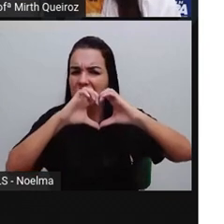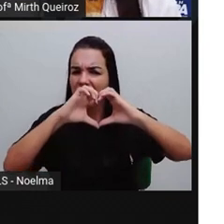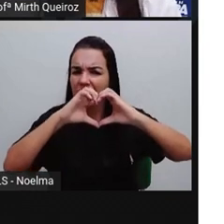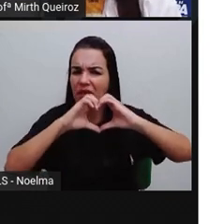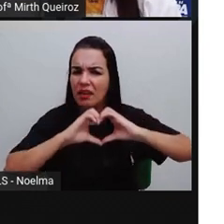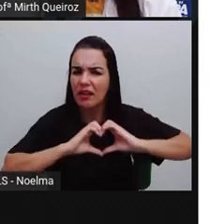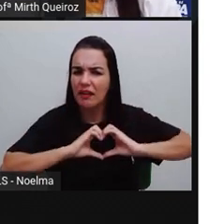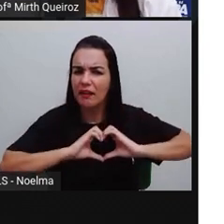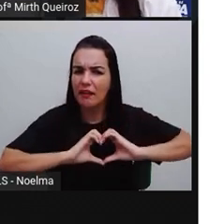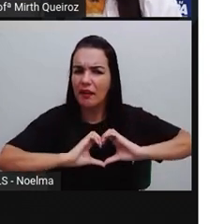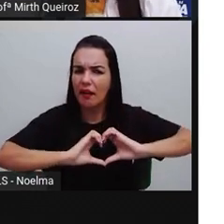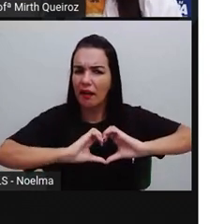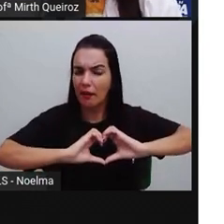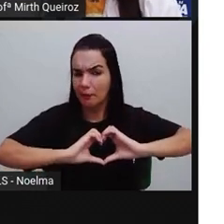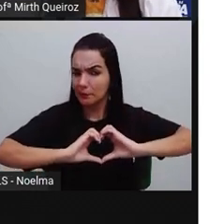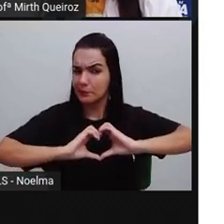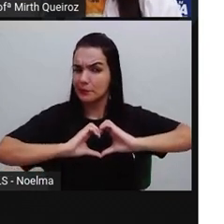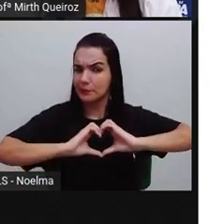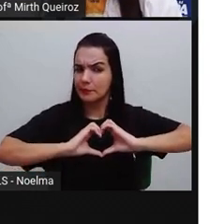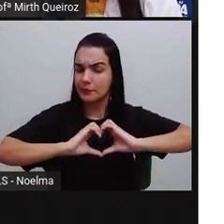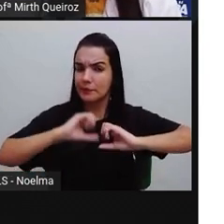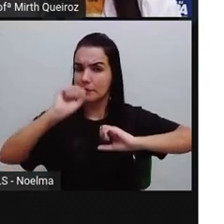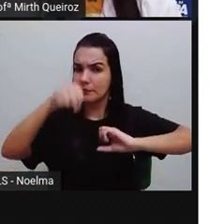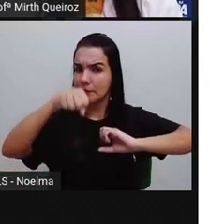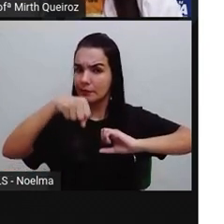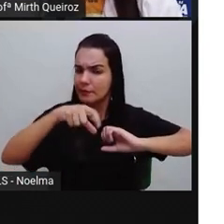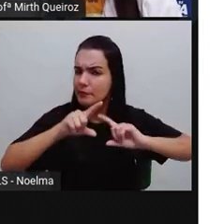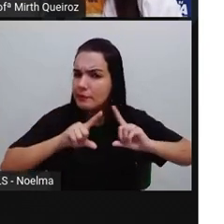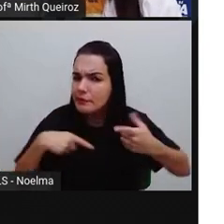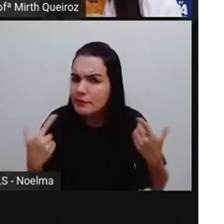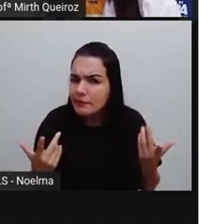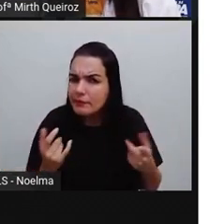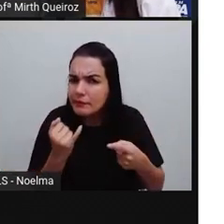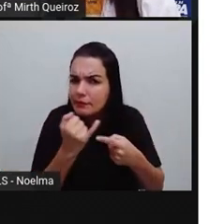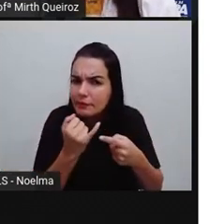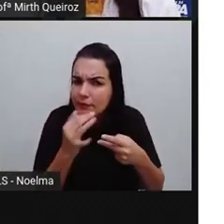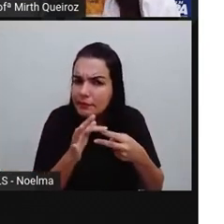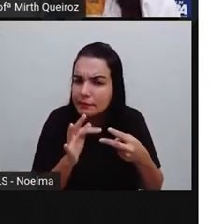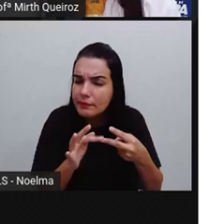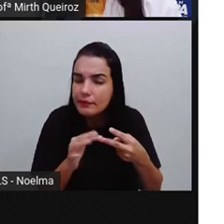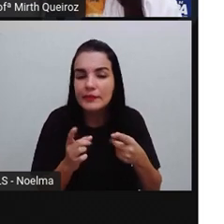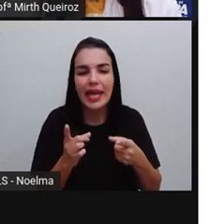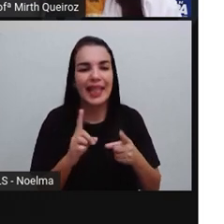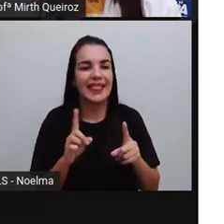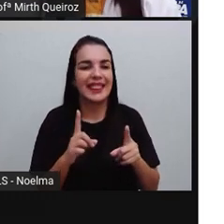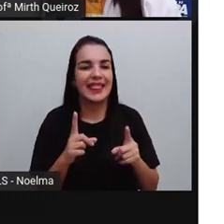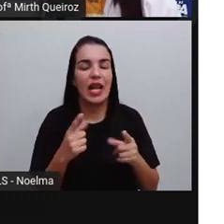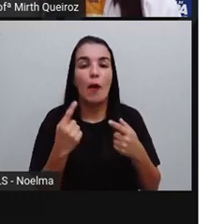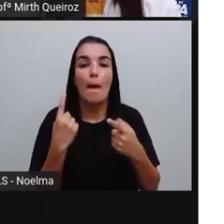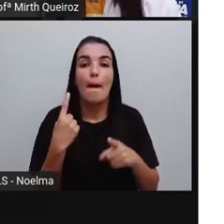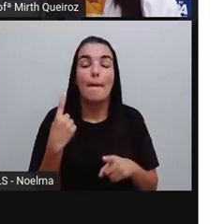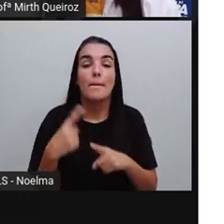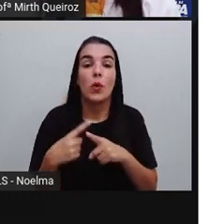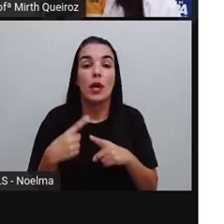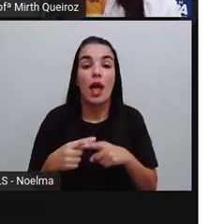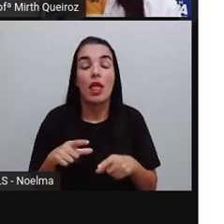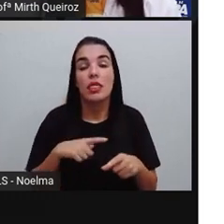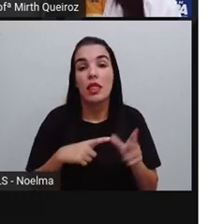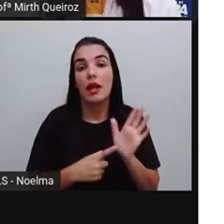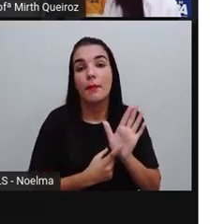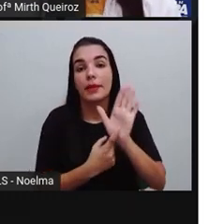de, não pode ser considerado um polígono, é um não polígono, por quê? Porque ele apresenta